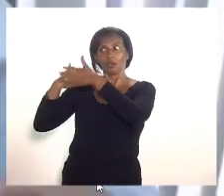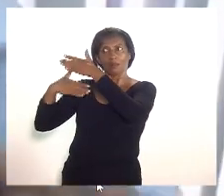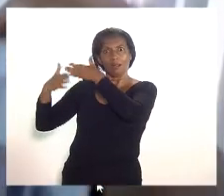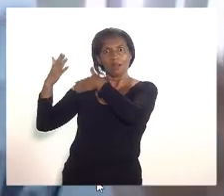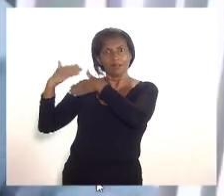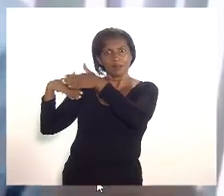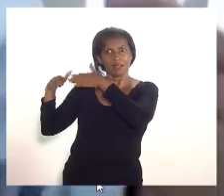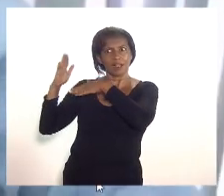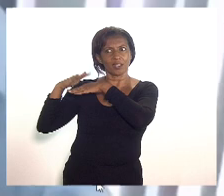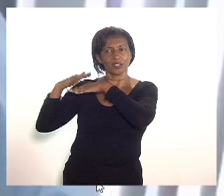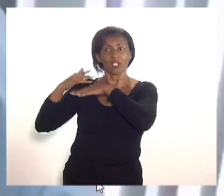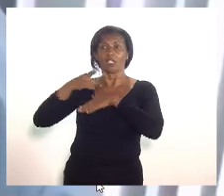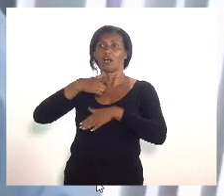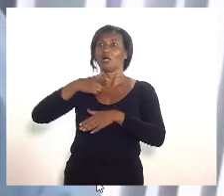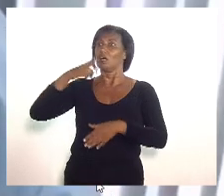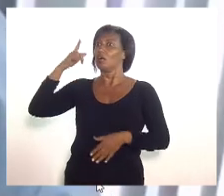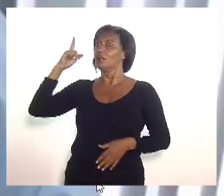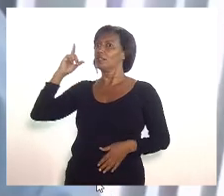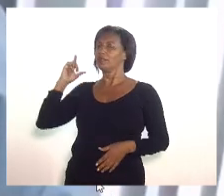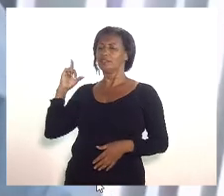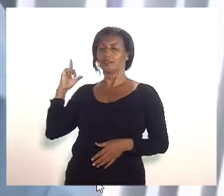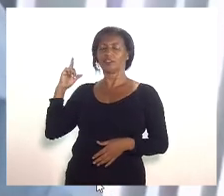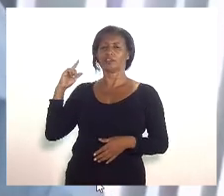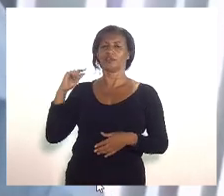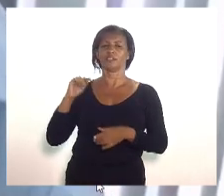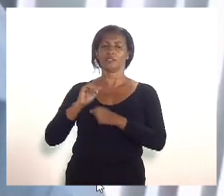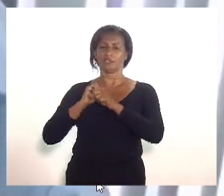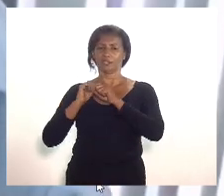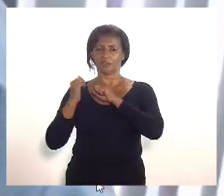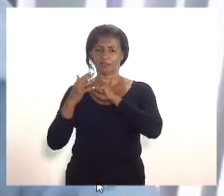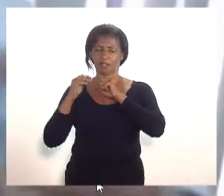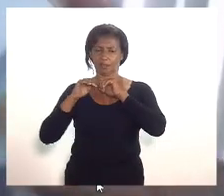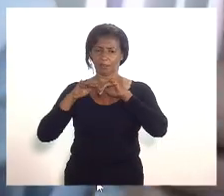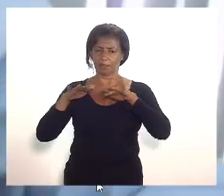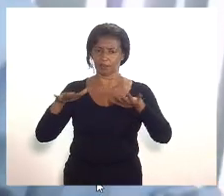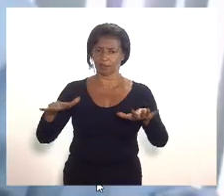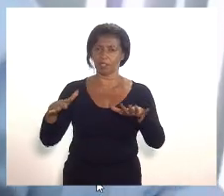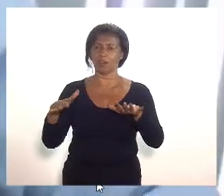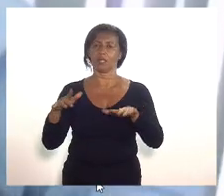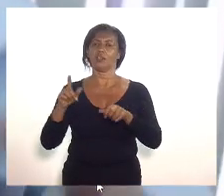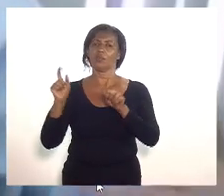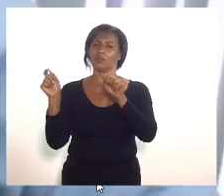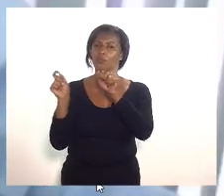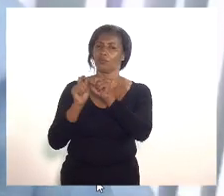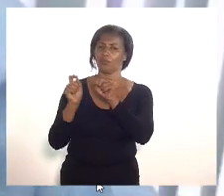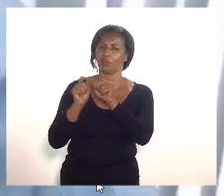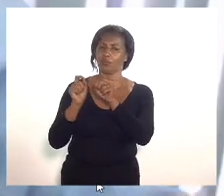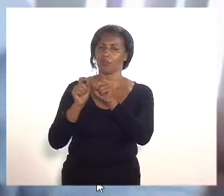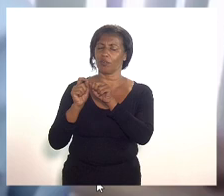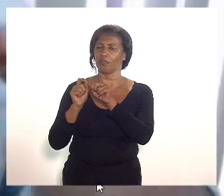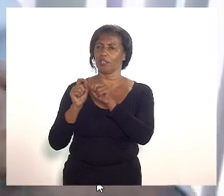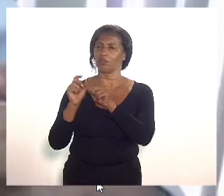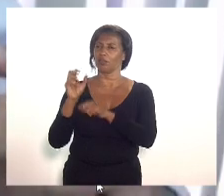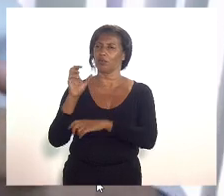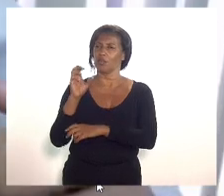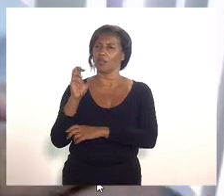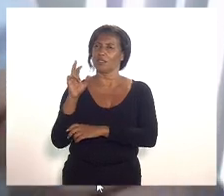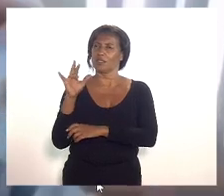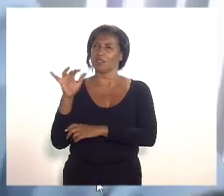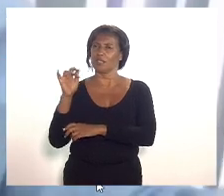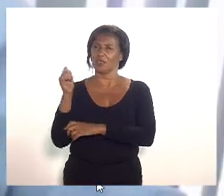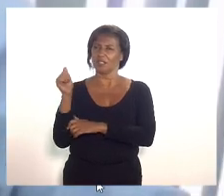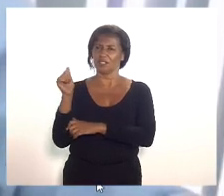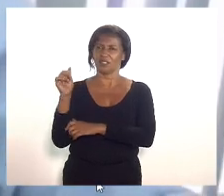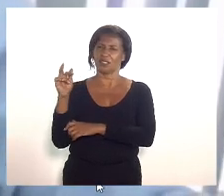aliás antes mesmo da deflagração da pandemia foi constituído uma célula de crise quando a secretária de saúde